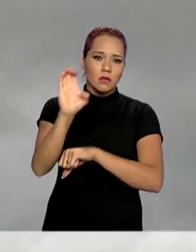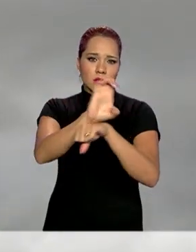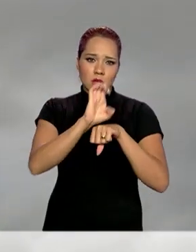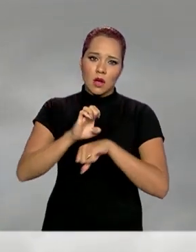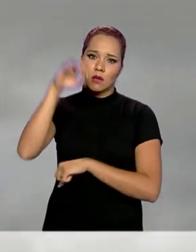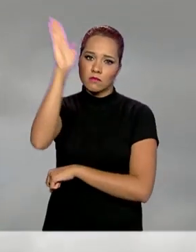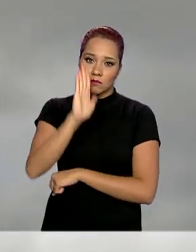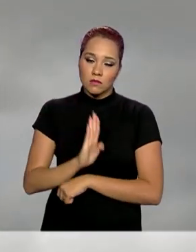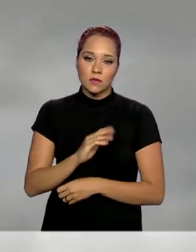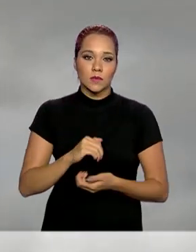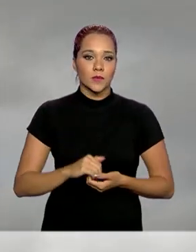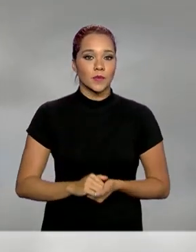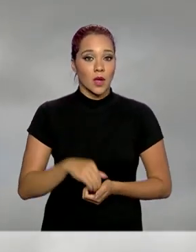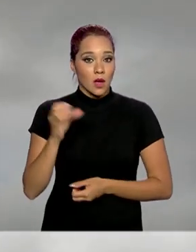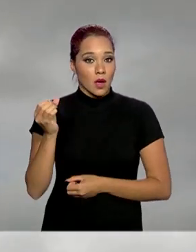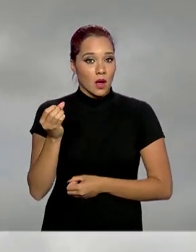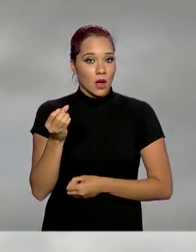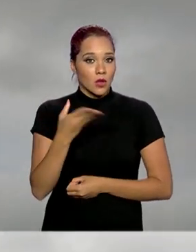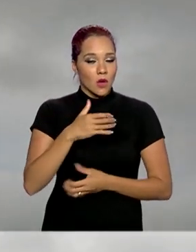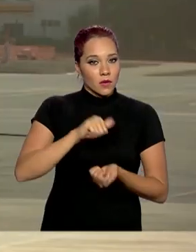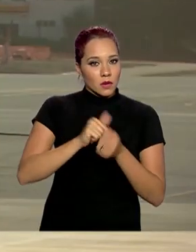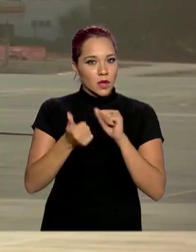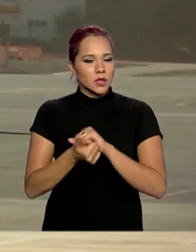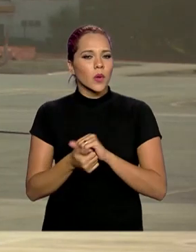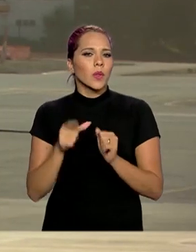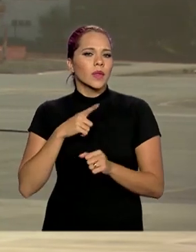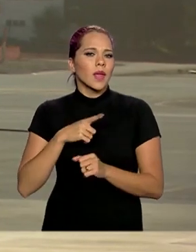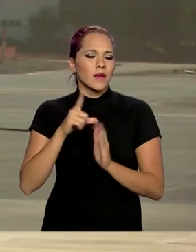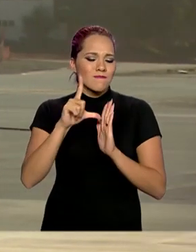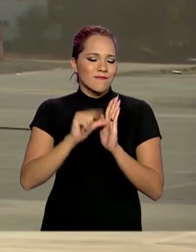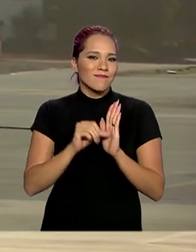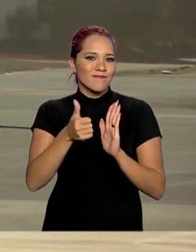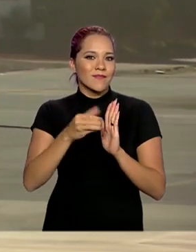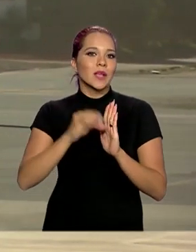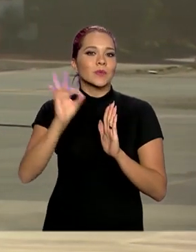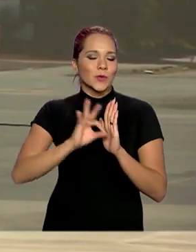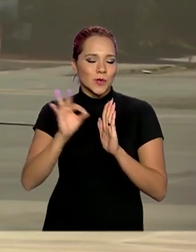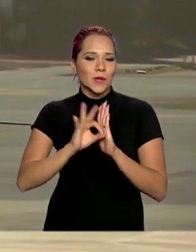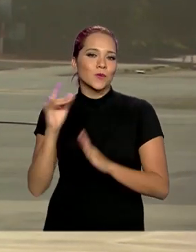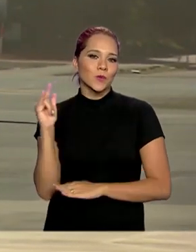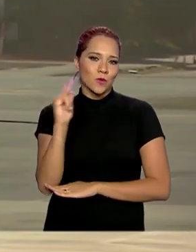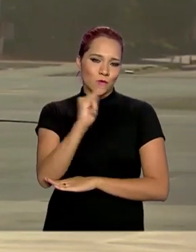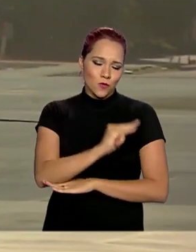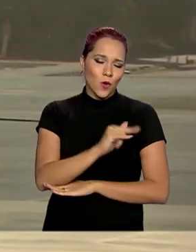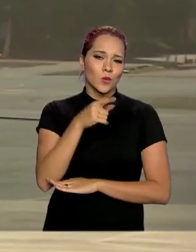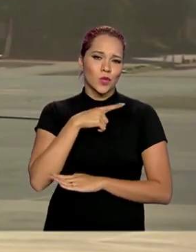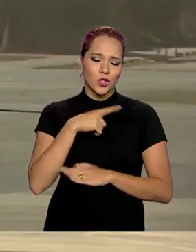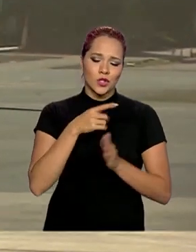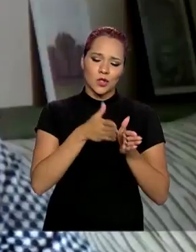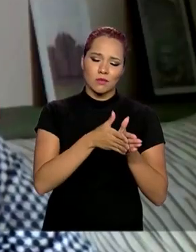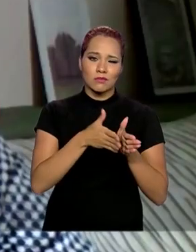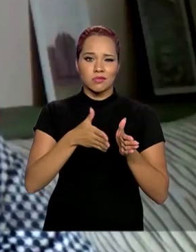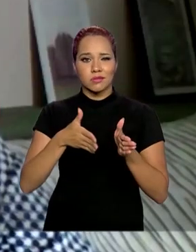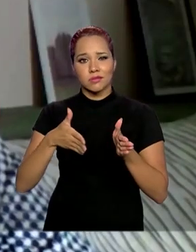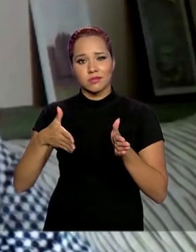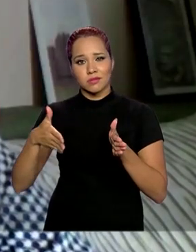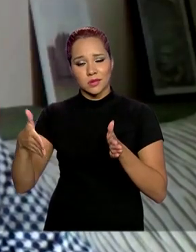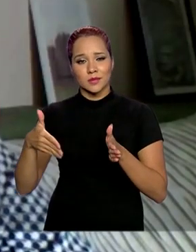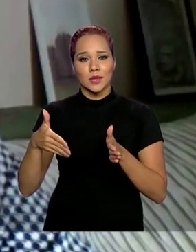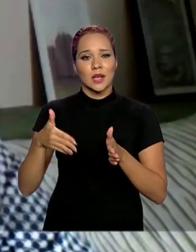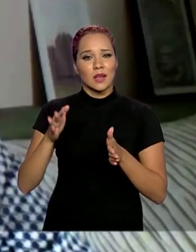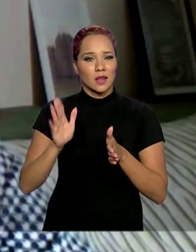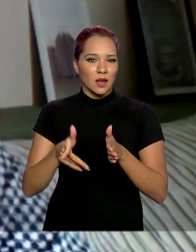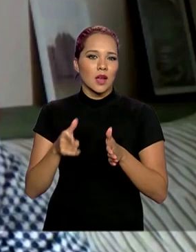brasileiros. A nova configuração mantém menos de 10% dos voos que estavam previstos para ocorrer nesse